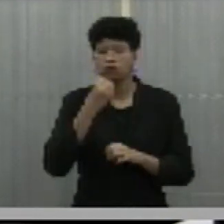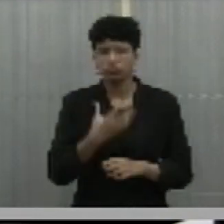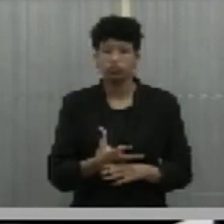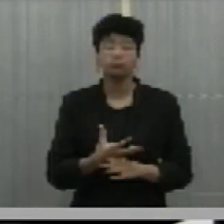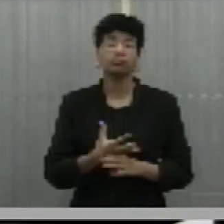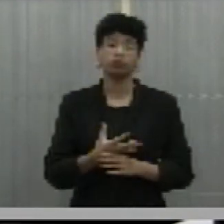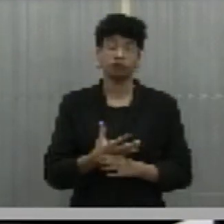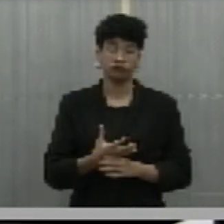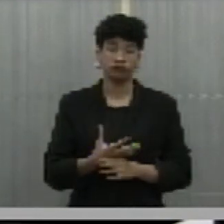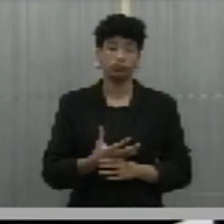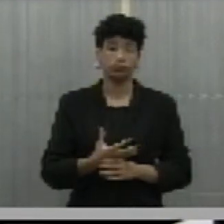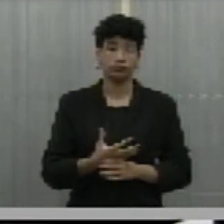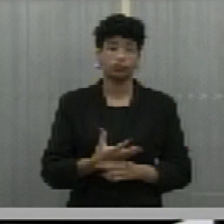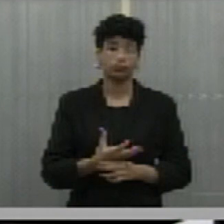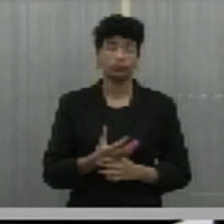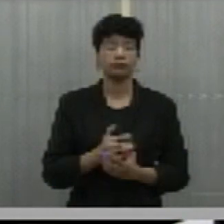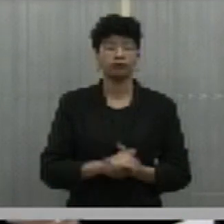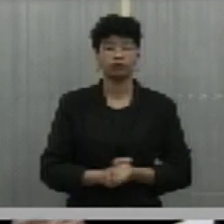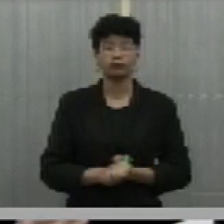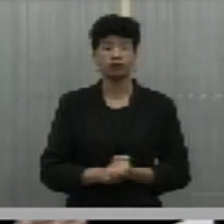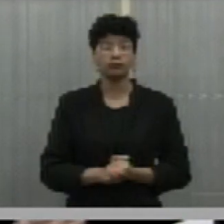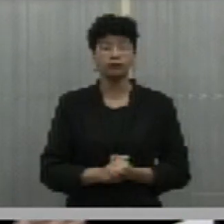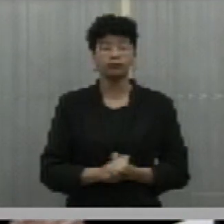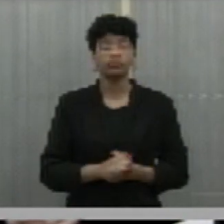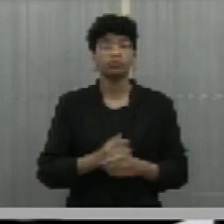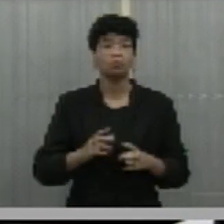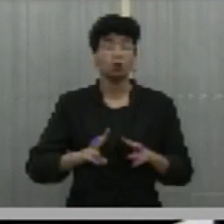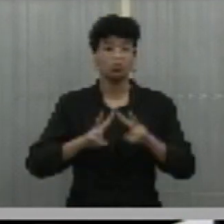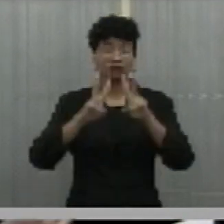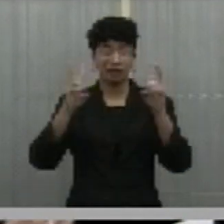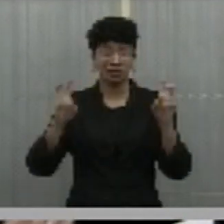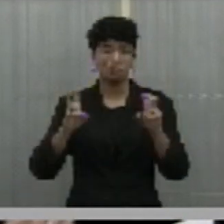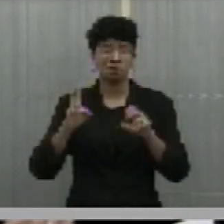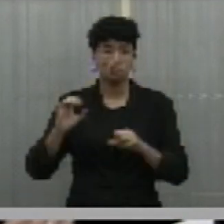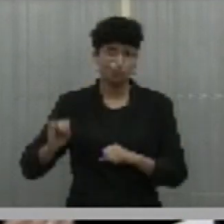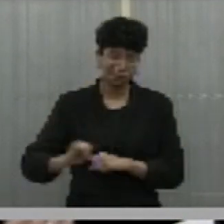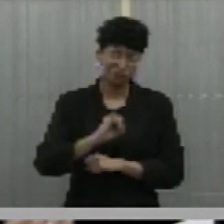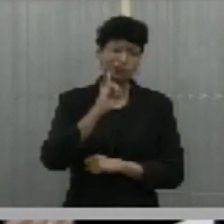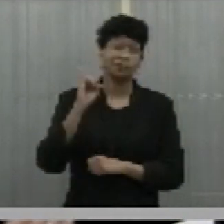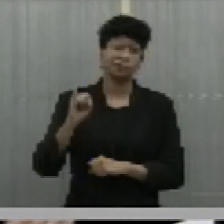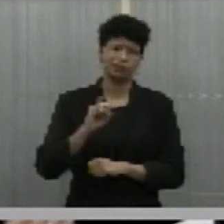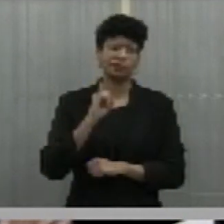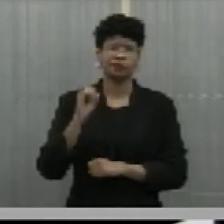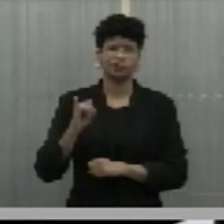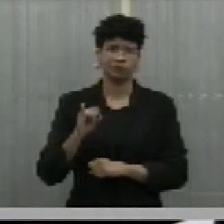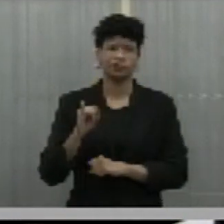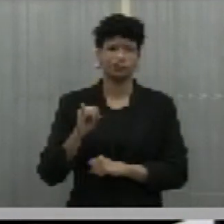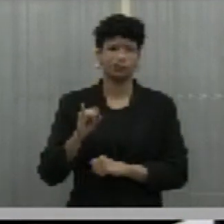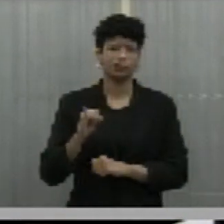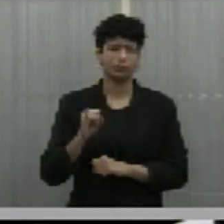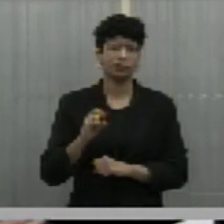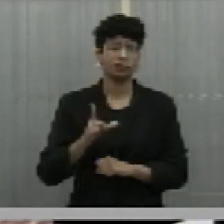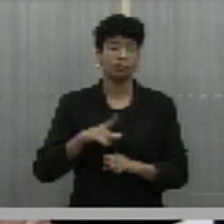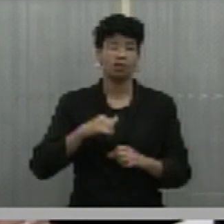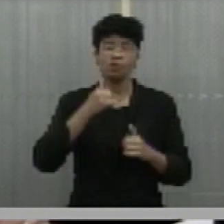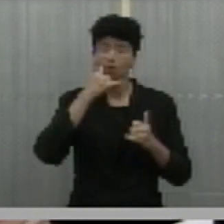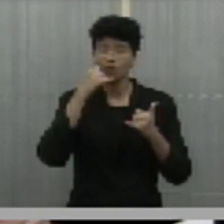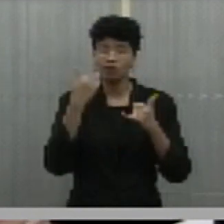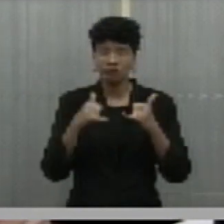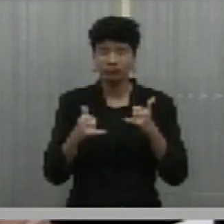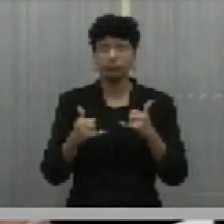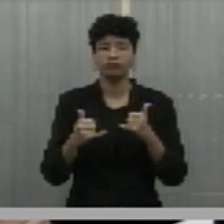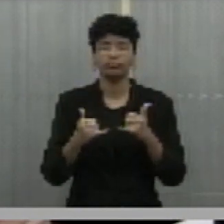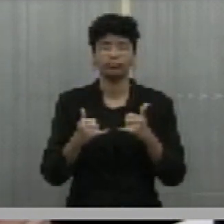bem como por se tratar de um tema de extrema relevância, que é o fornecimento de energia elétrica,